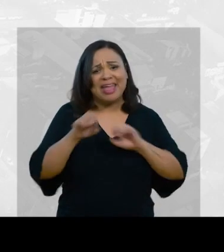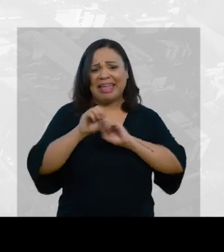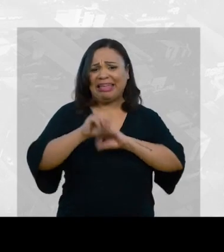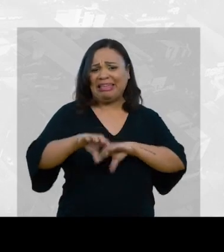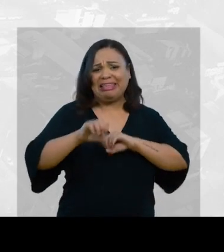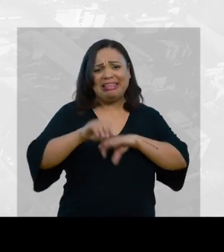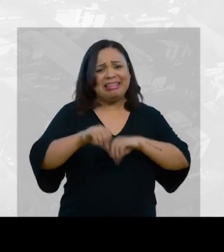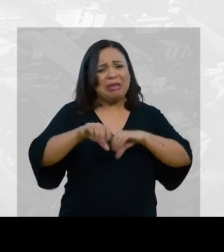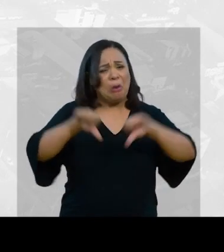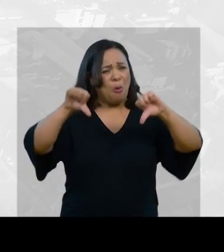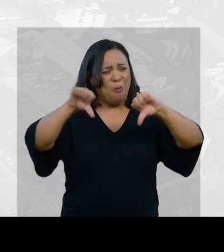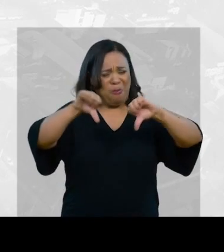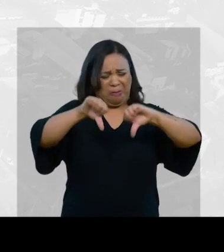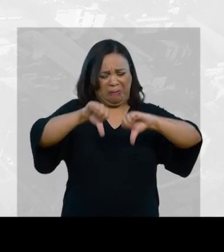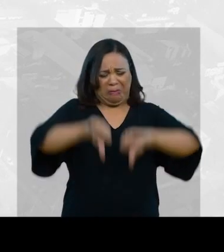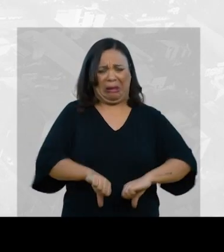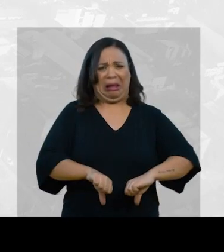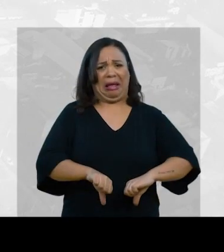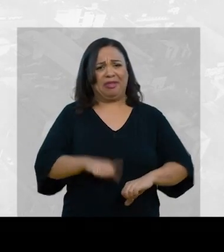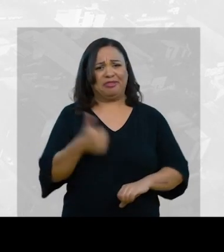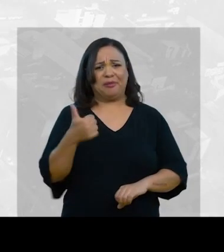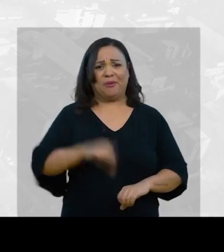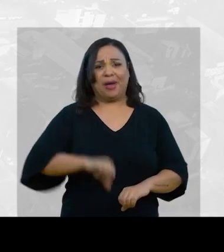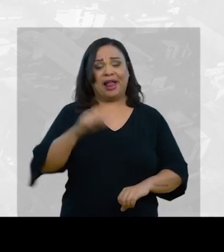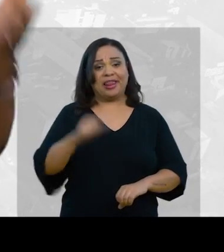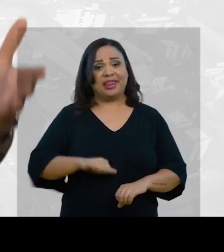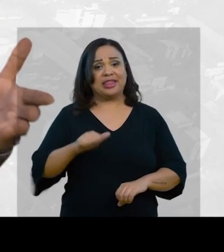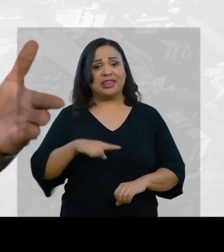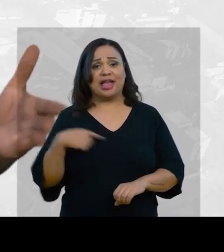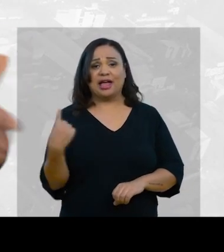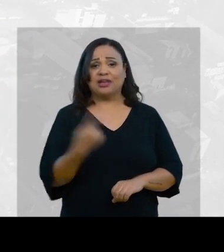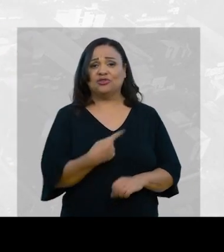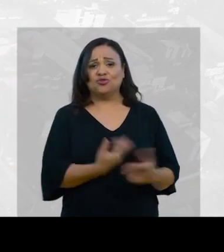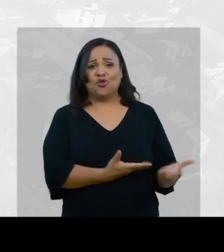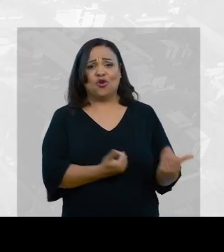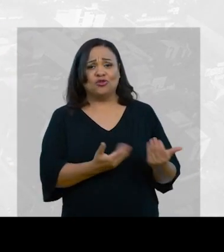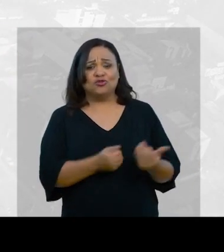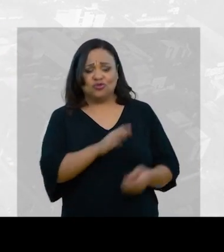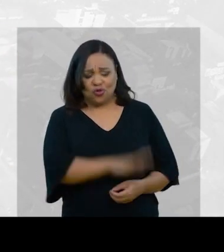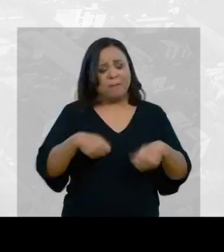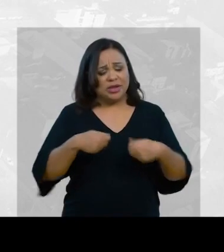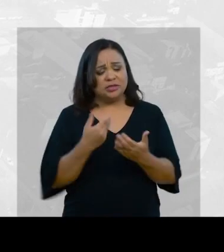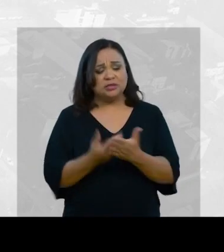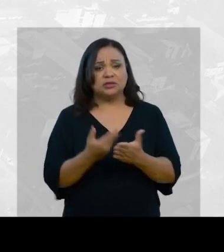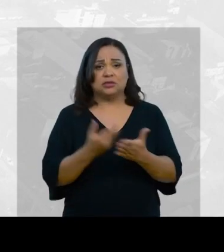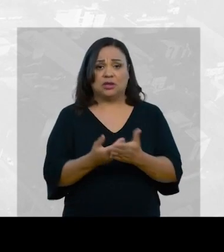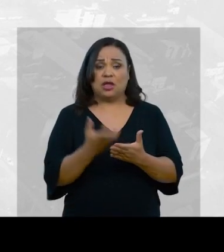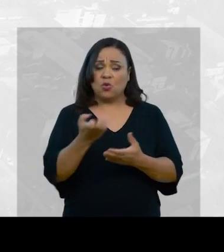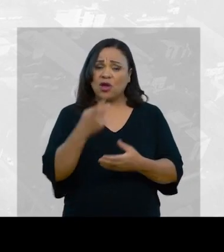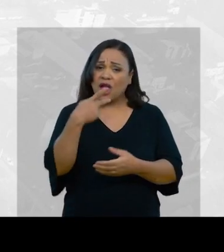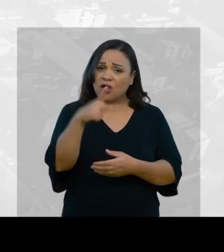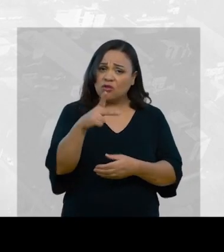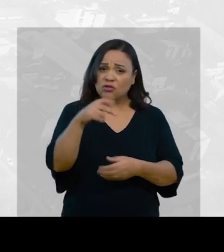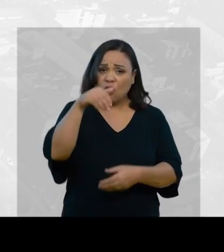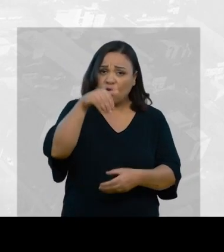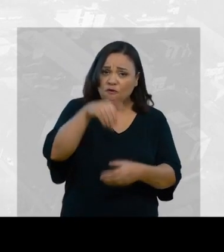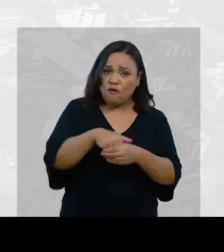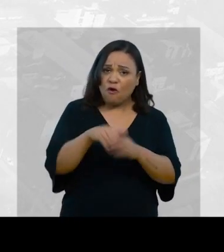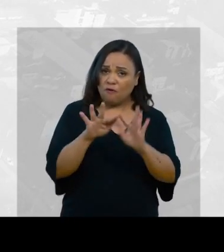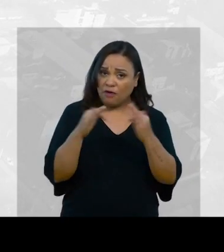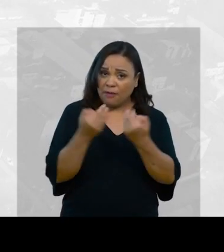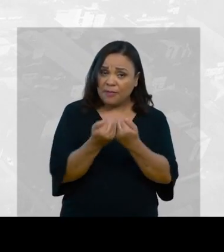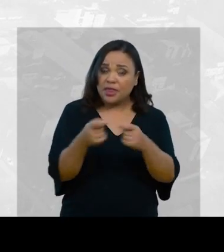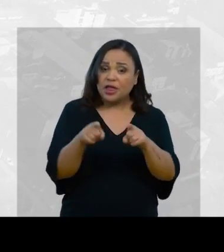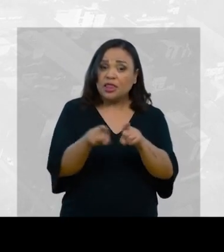ensino de péssima qualidade para os nossos jovens e crianças. Conto com o seu voto e da sua